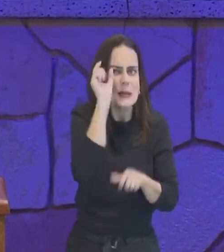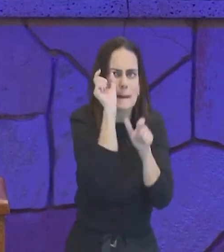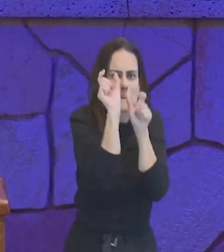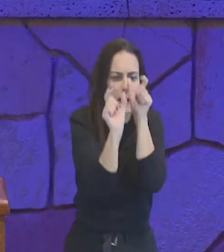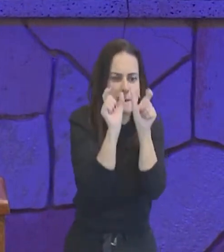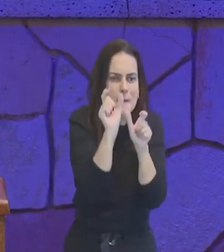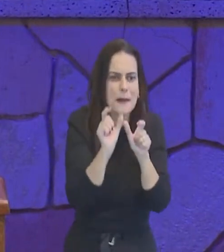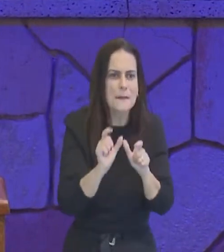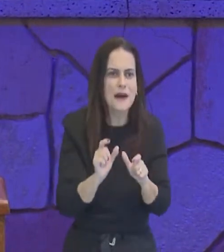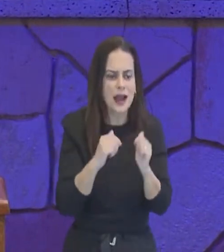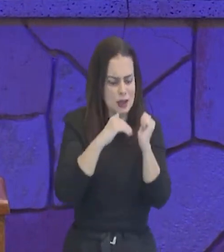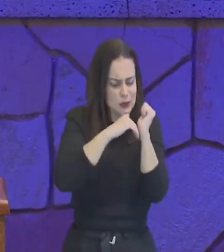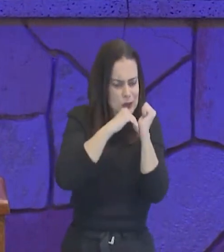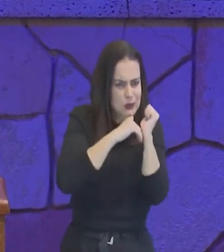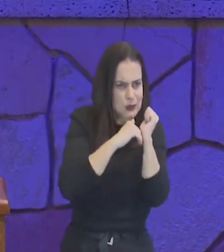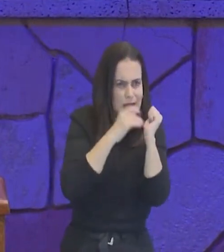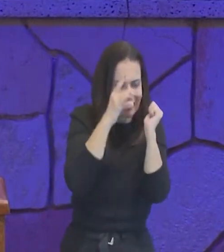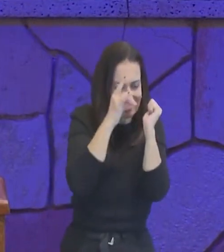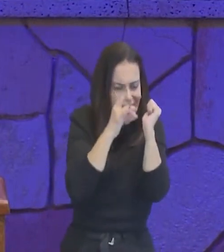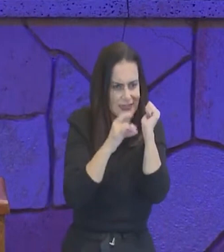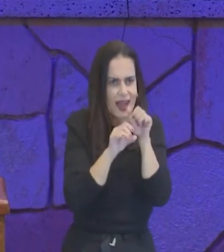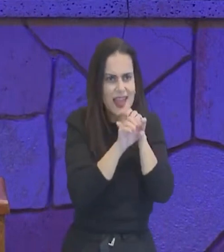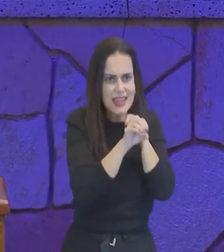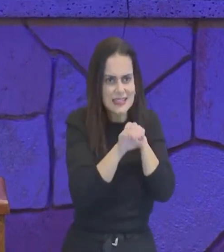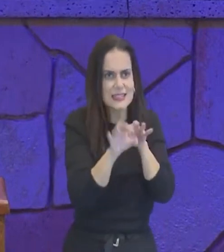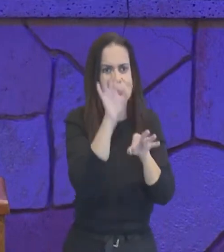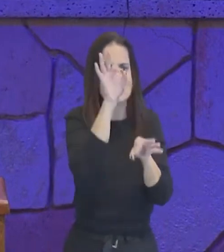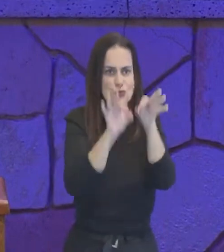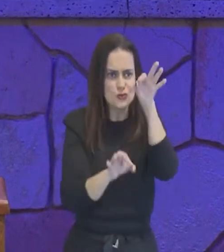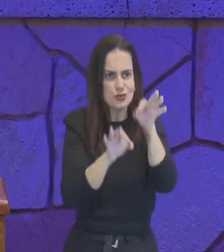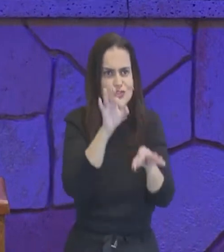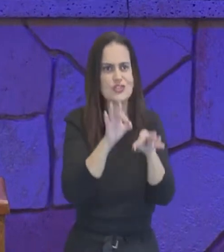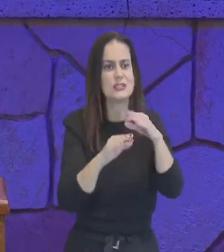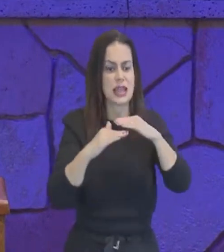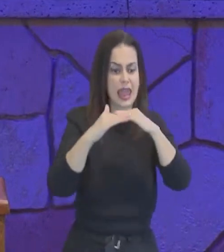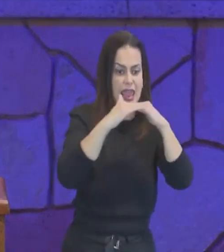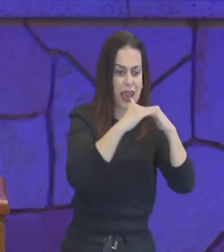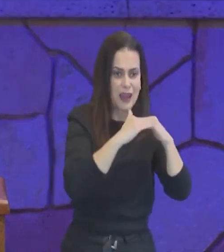enigmas, ensino, justiça, juízo, equidade,